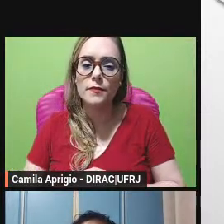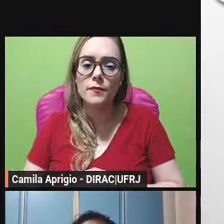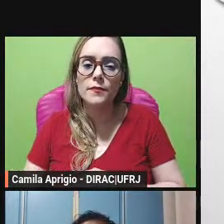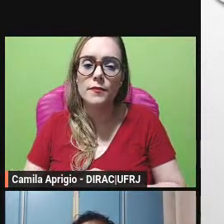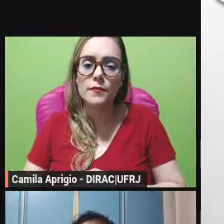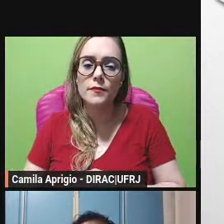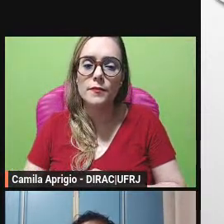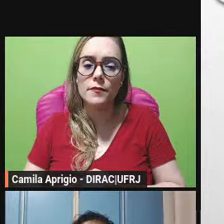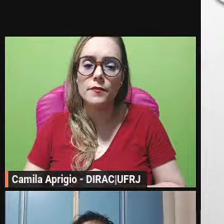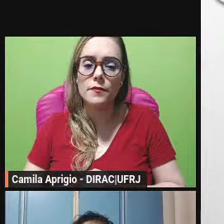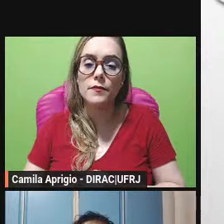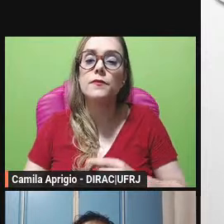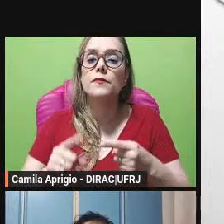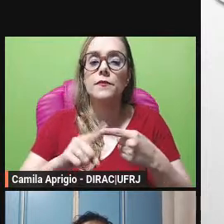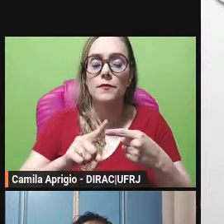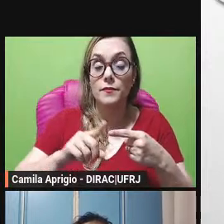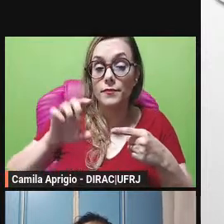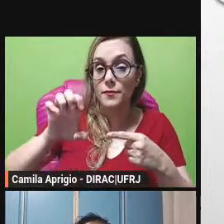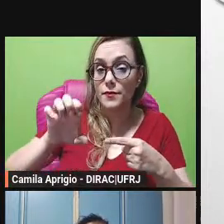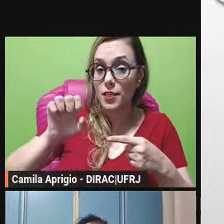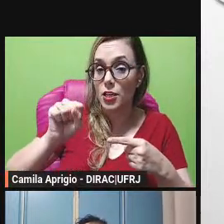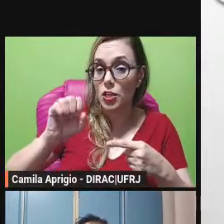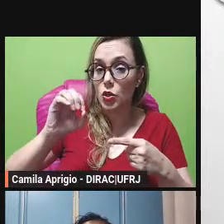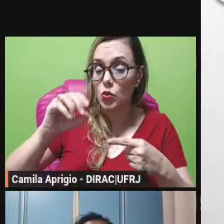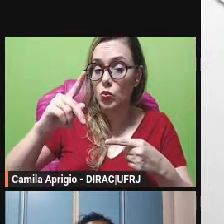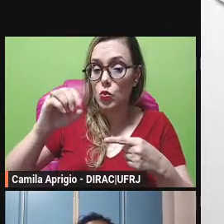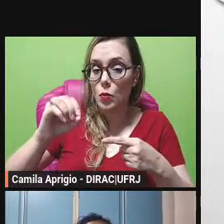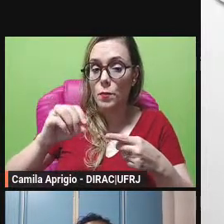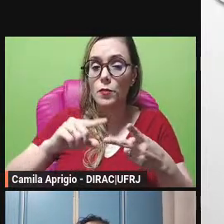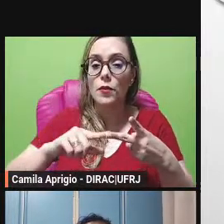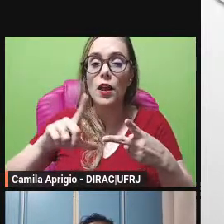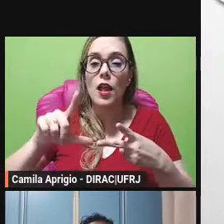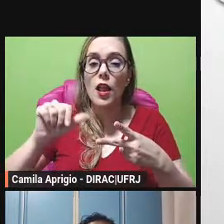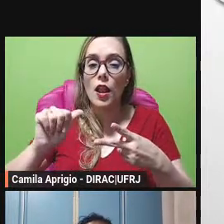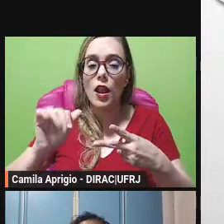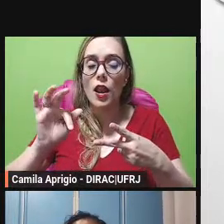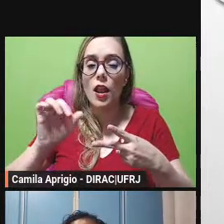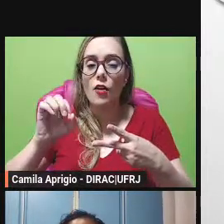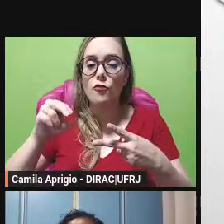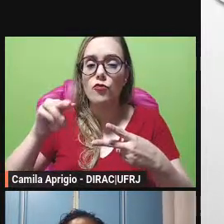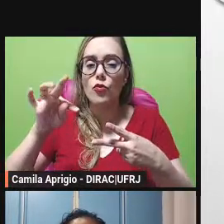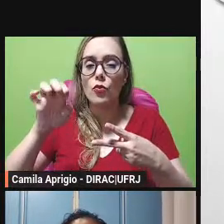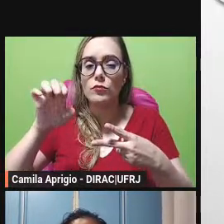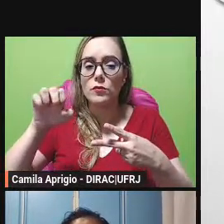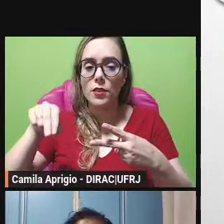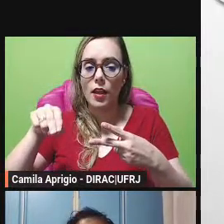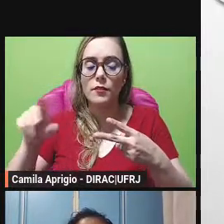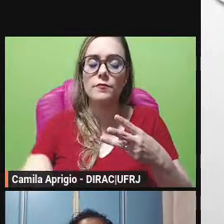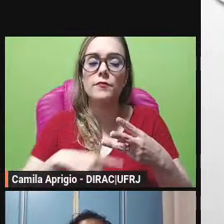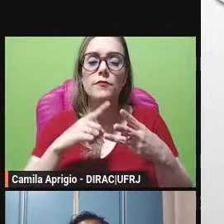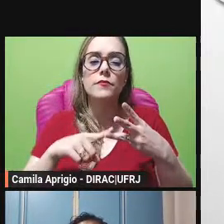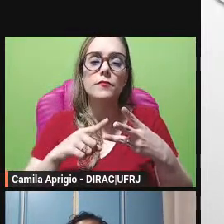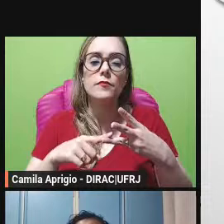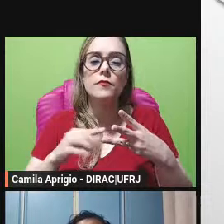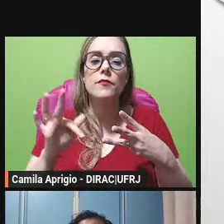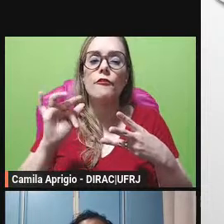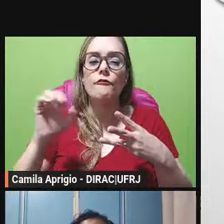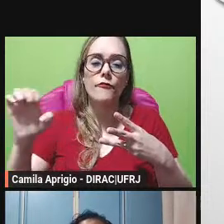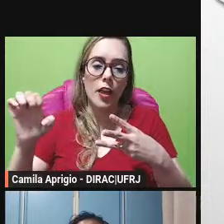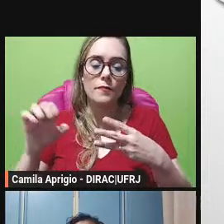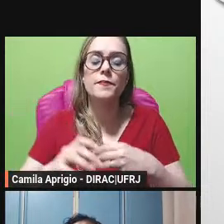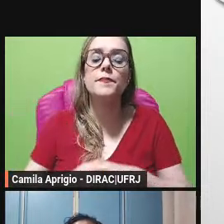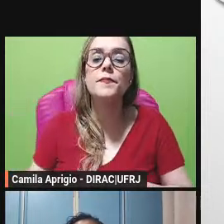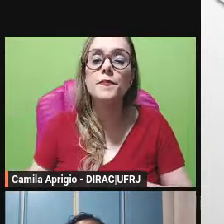Esopo La Fontaine Fedro antes de La Fontaine e depois La Fontaine então